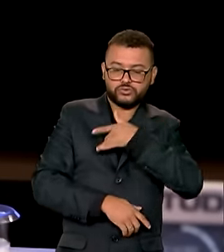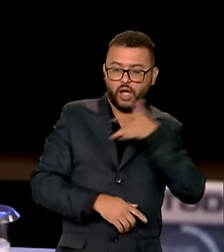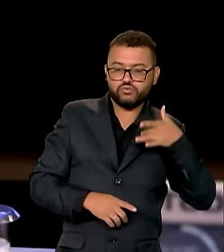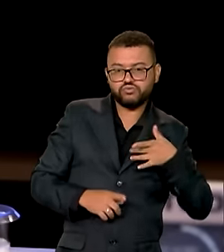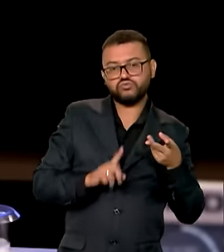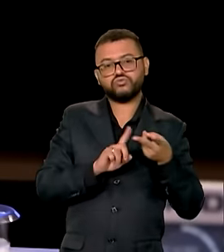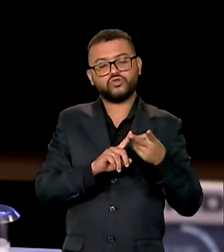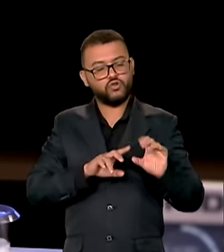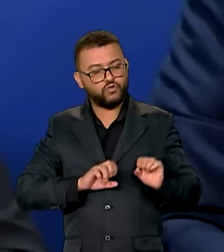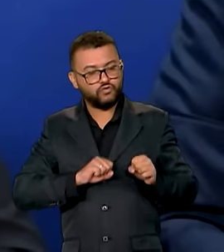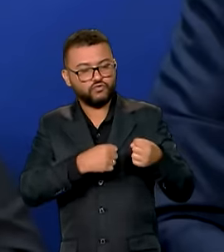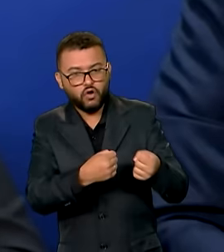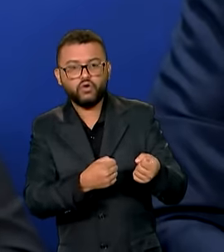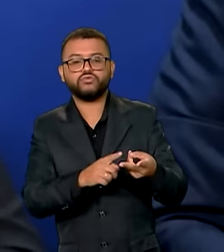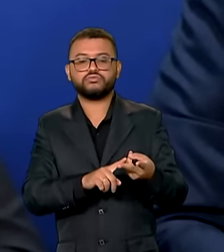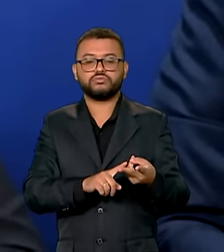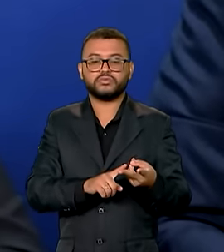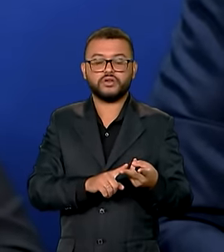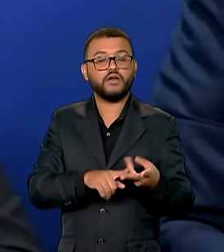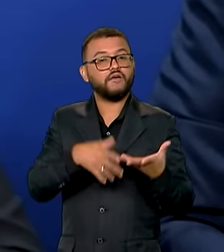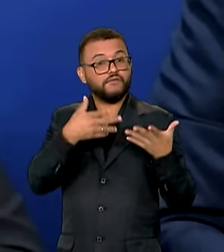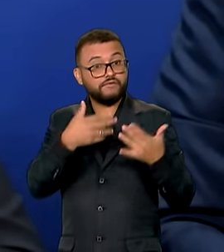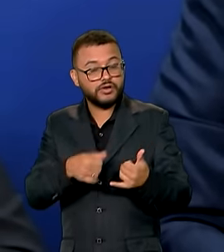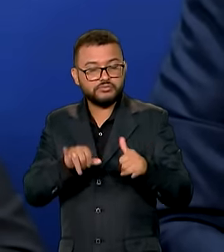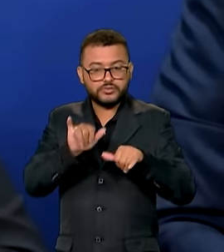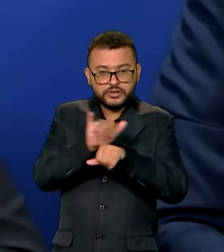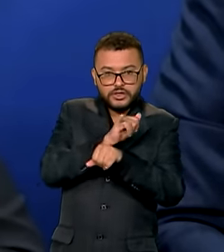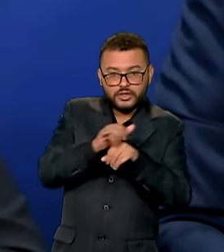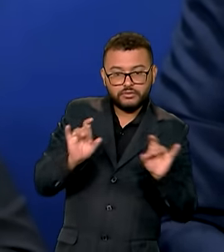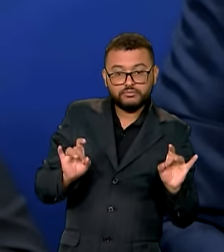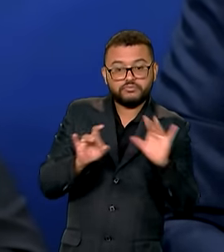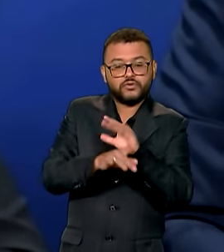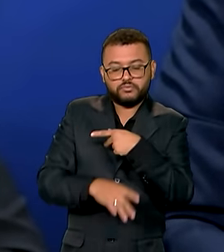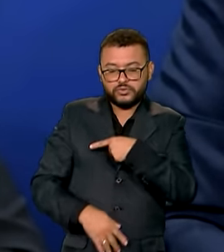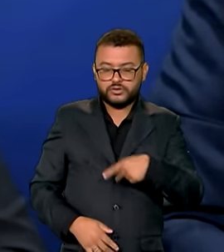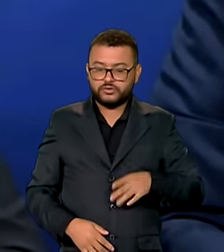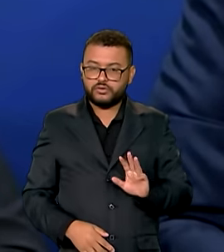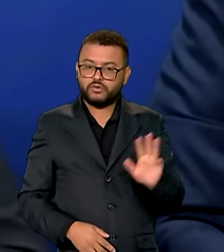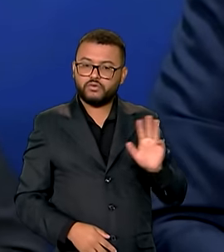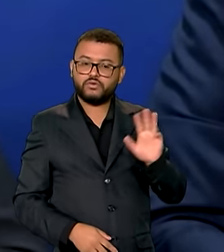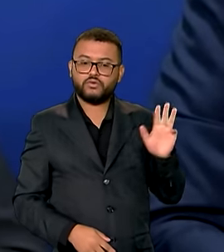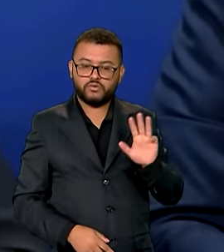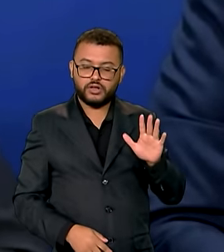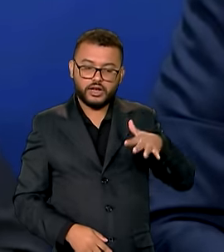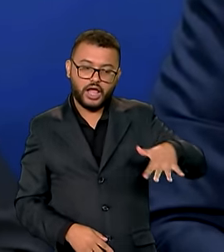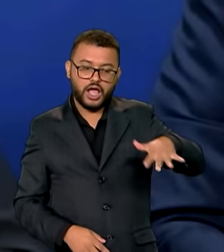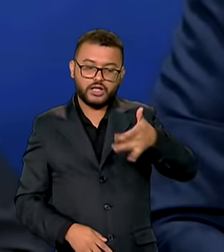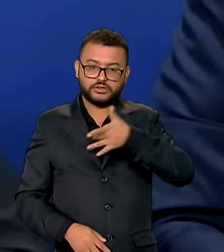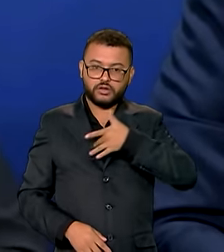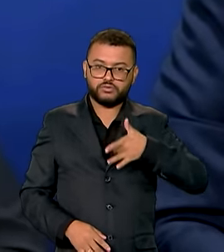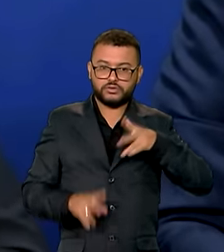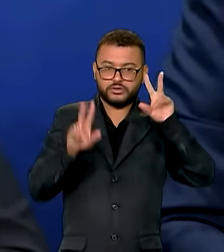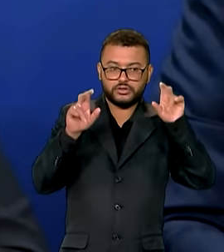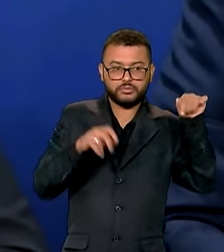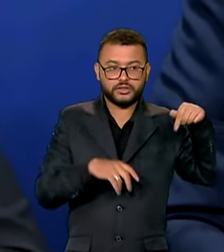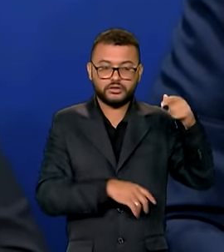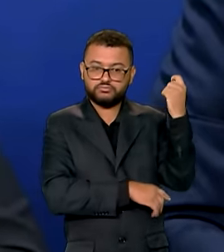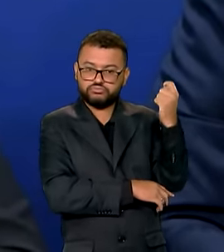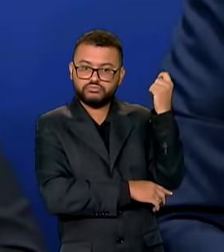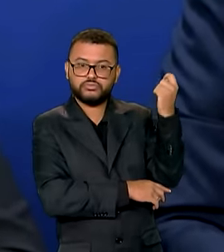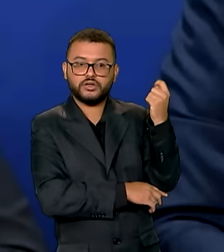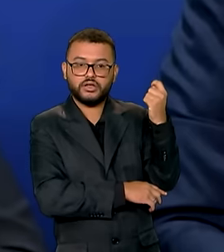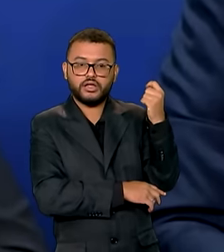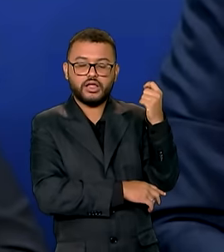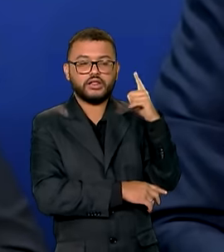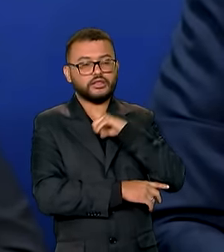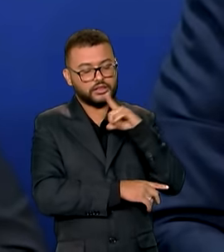fortalecendo a rede. É mais uma ação concreta do governo do presidente Lourdes, na área da saúde. E se soma a